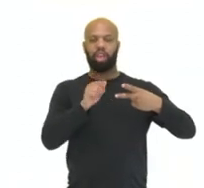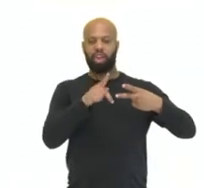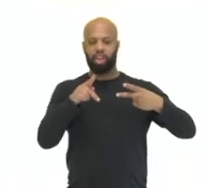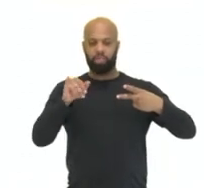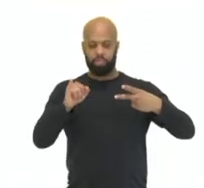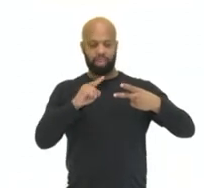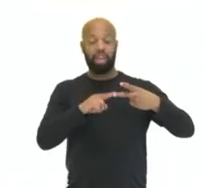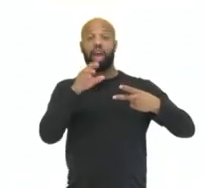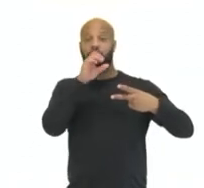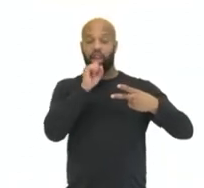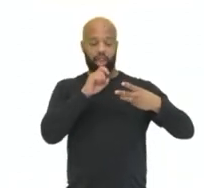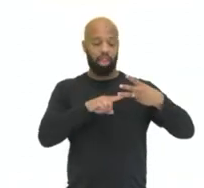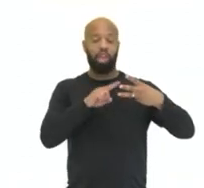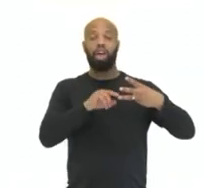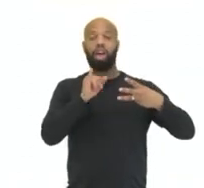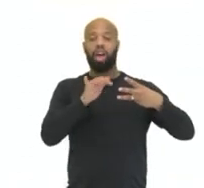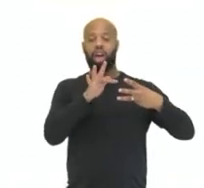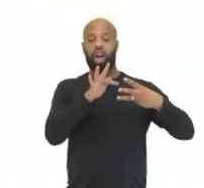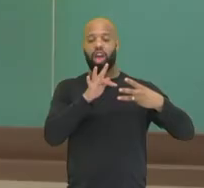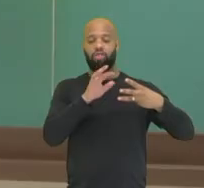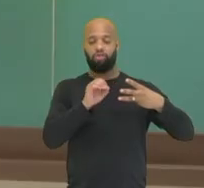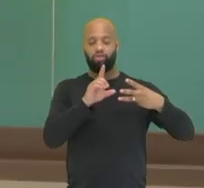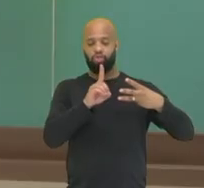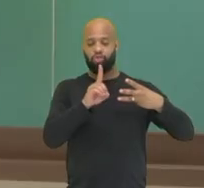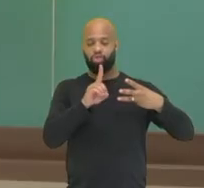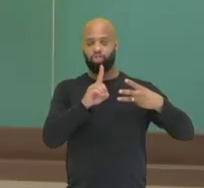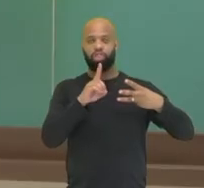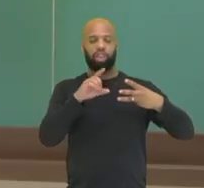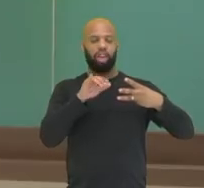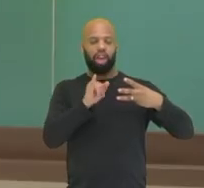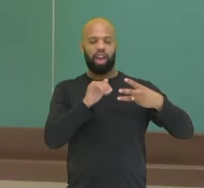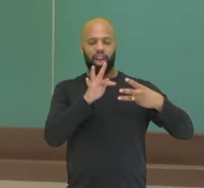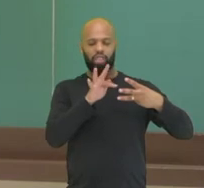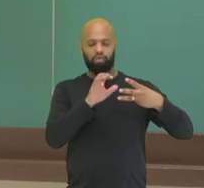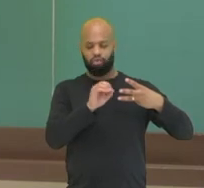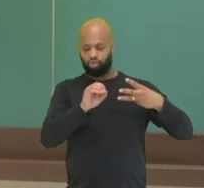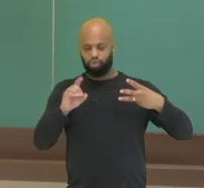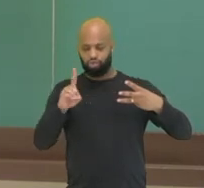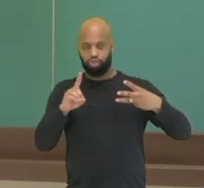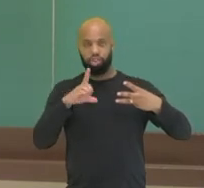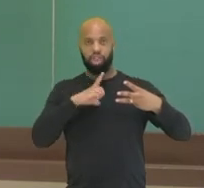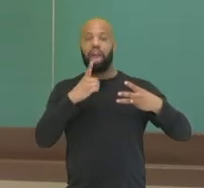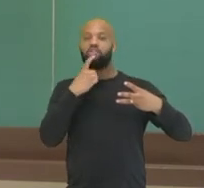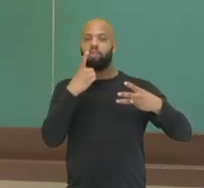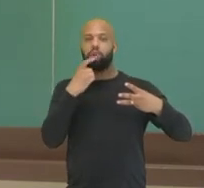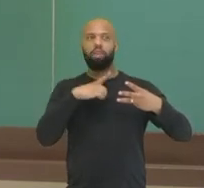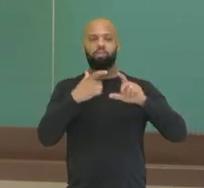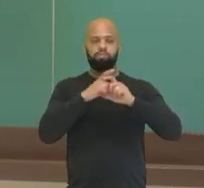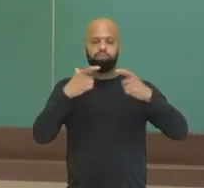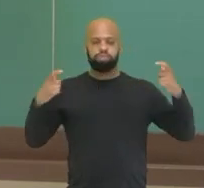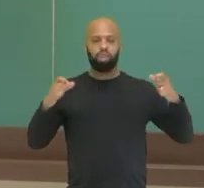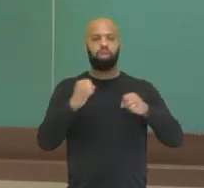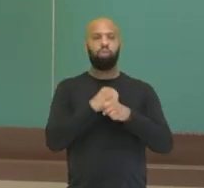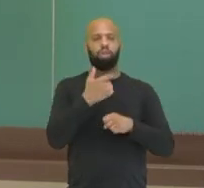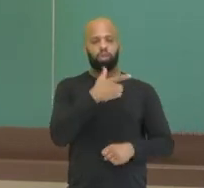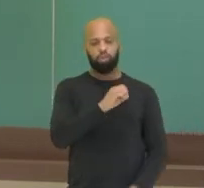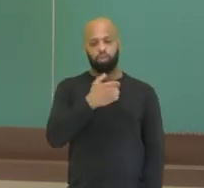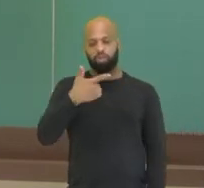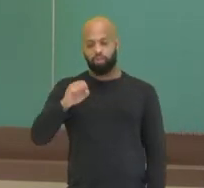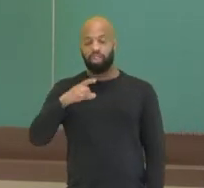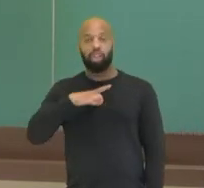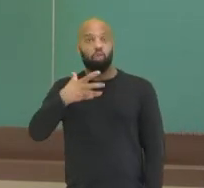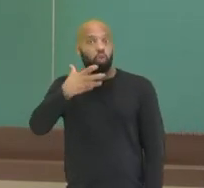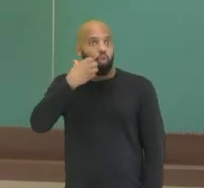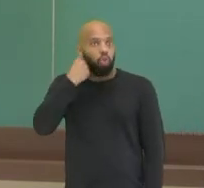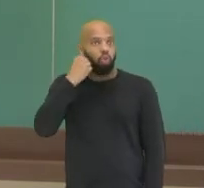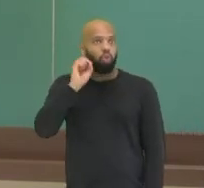a empresa iFood teve um crescimento gigantesco, né. Então no ano de 2020 eles tiveram aí um lucro